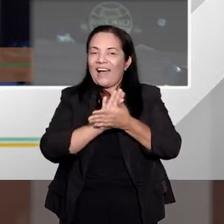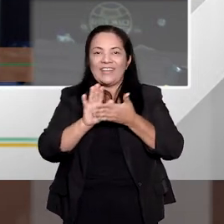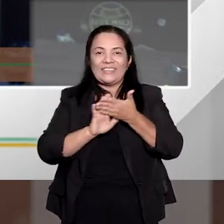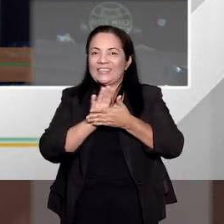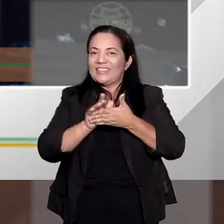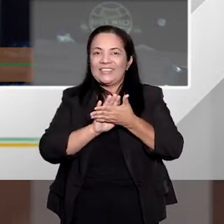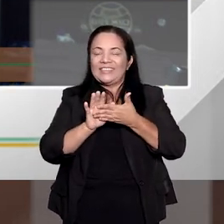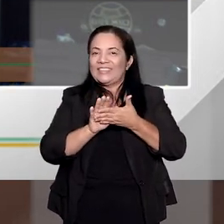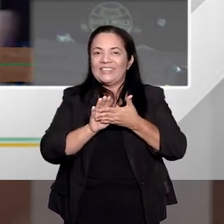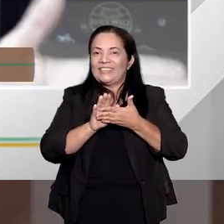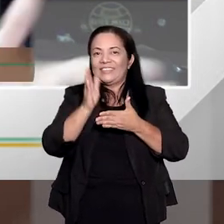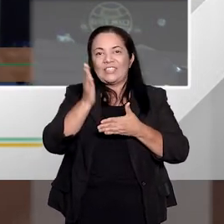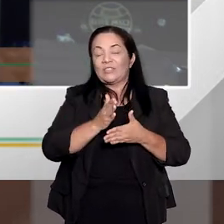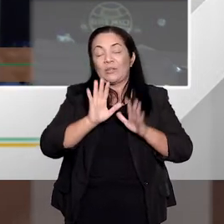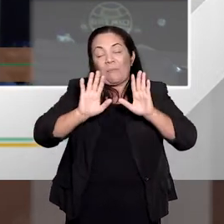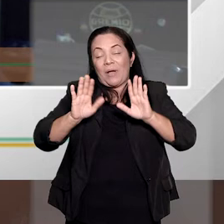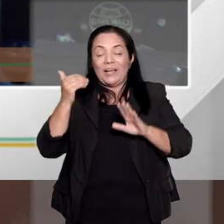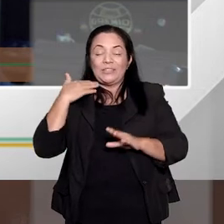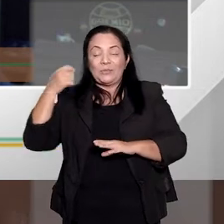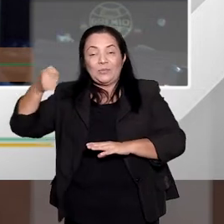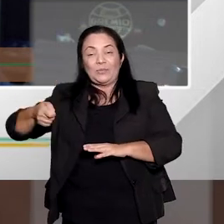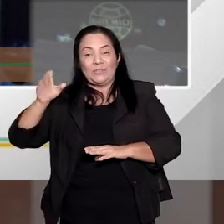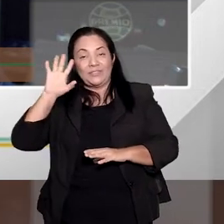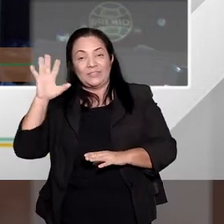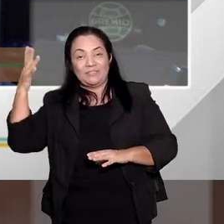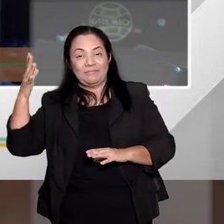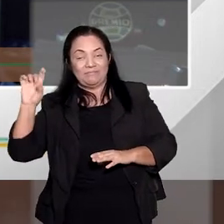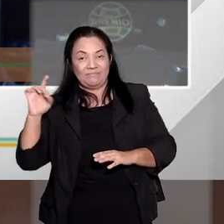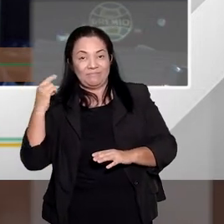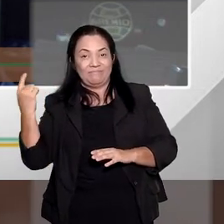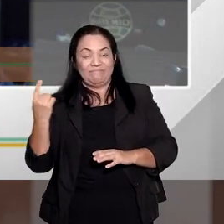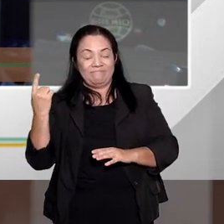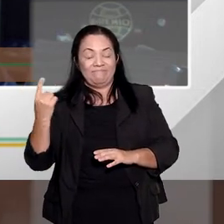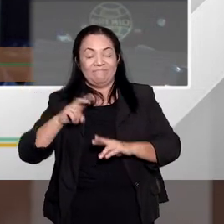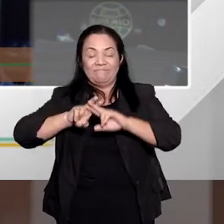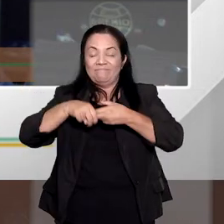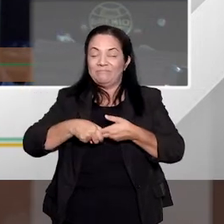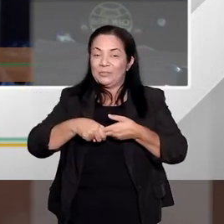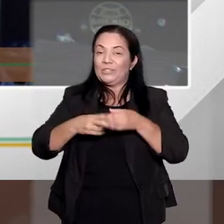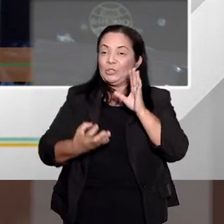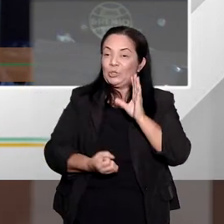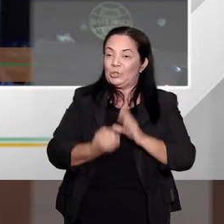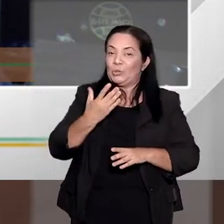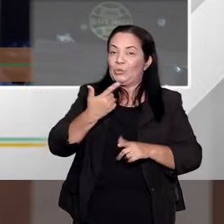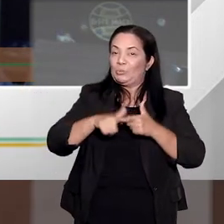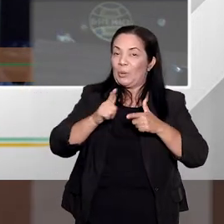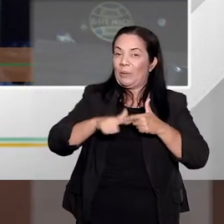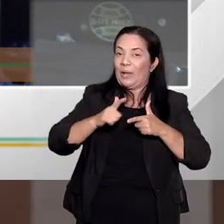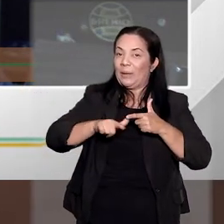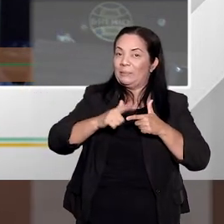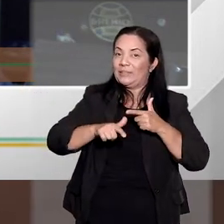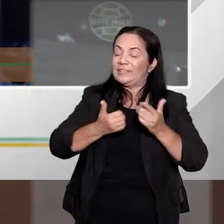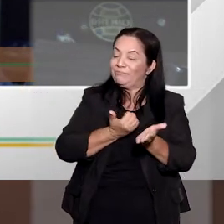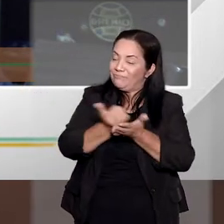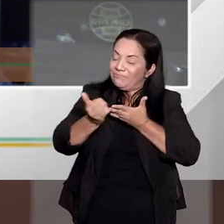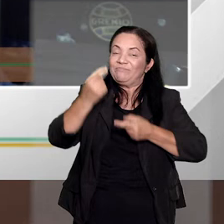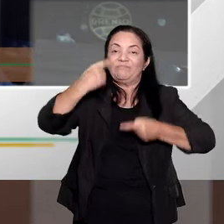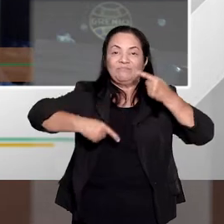mas fica a critério do juiz. E aí que surgem as maiores discussões e os maiores,